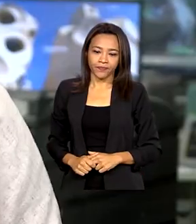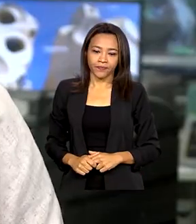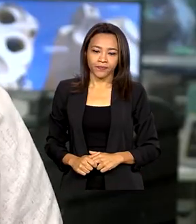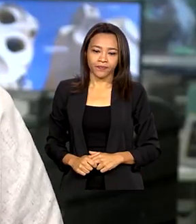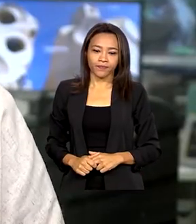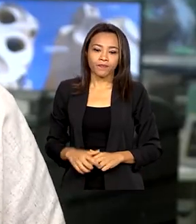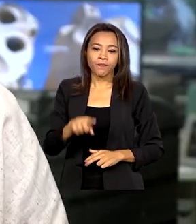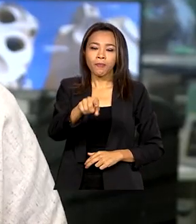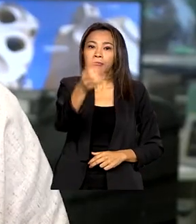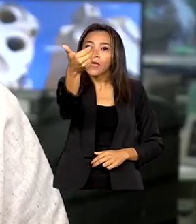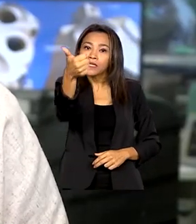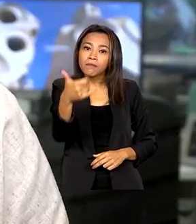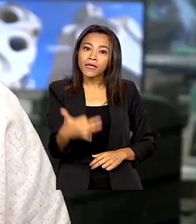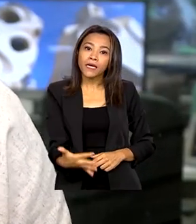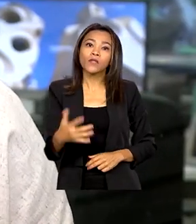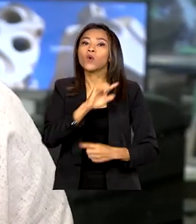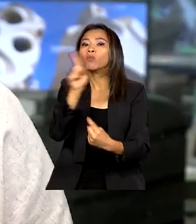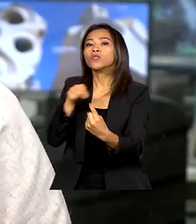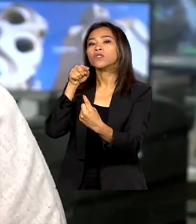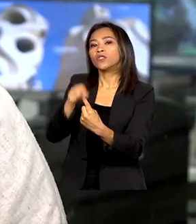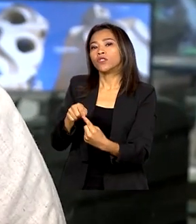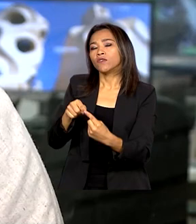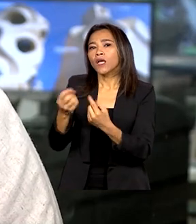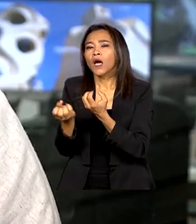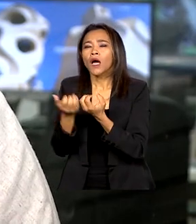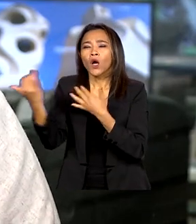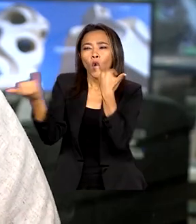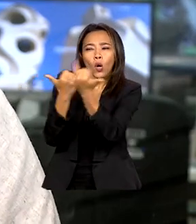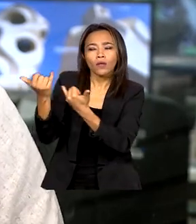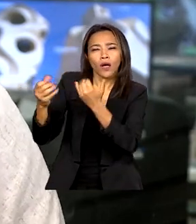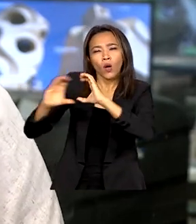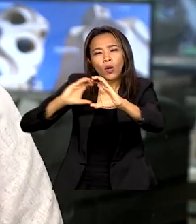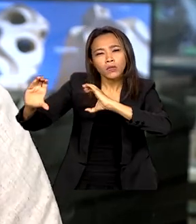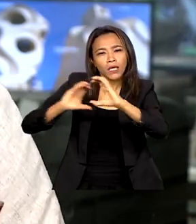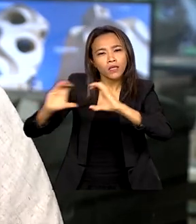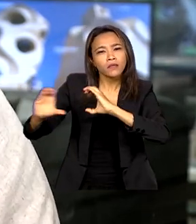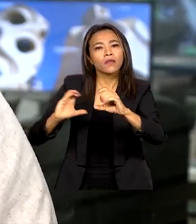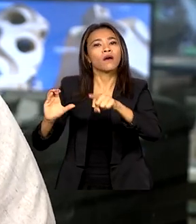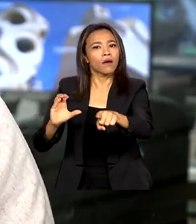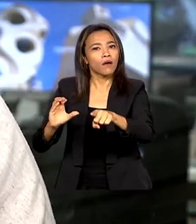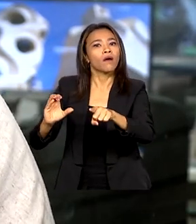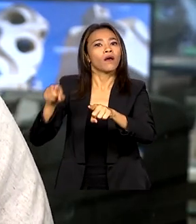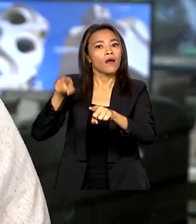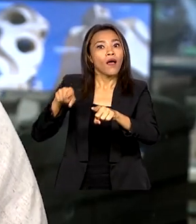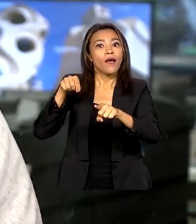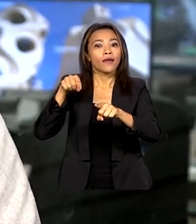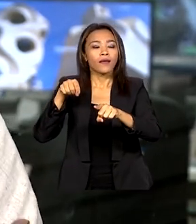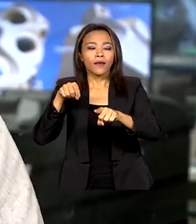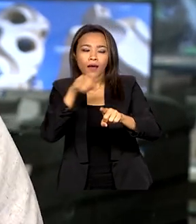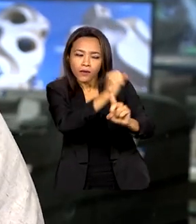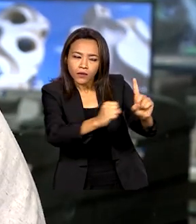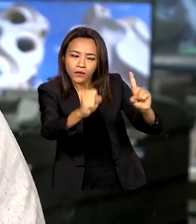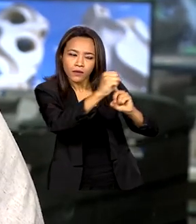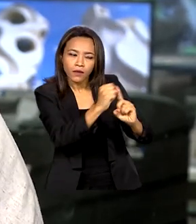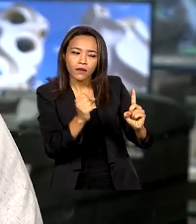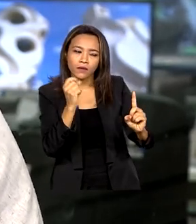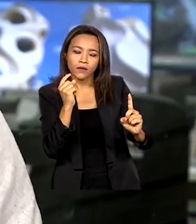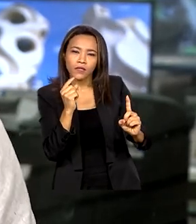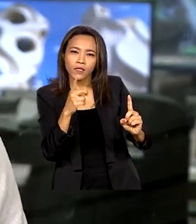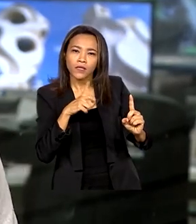A intenção da comunicação governamental é ser esse serviço para a população, que a população se encontre ali, busque